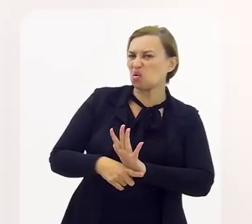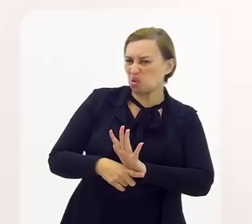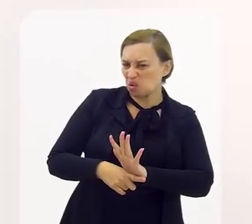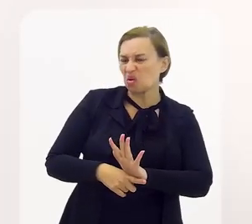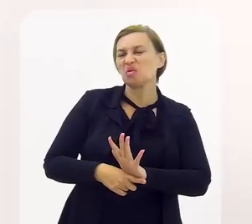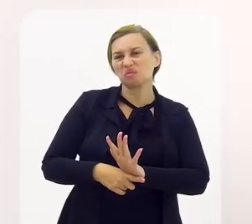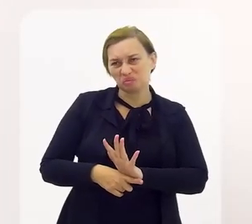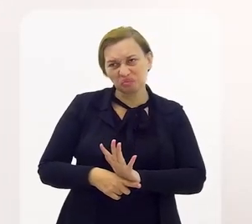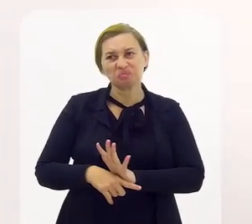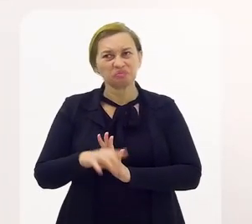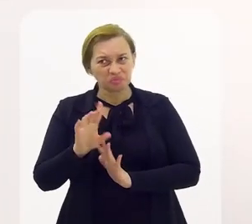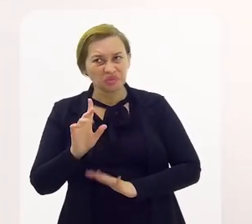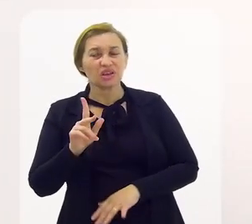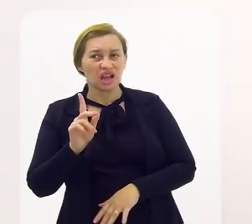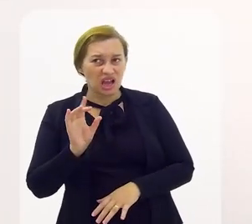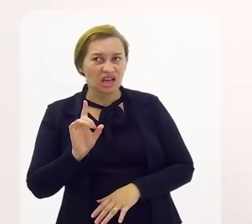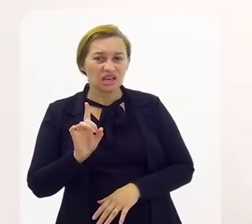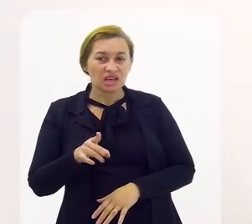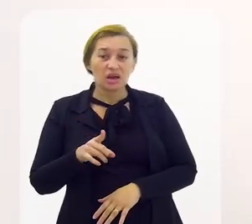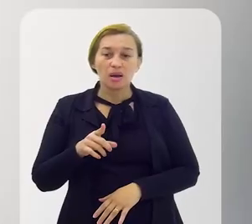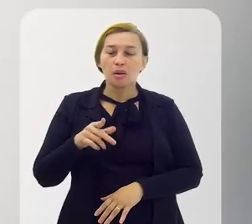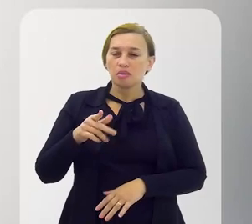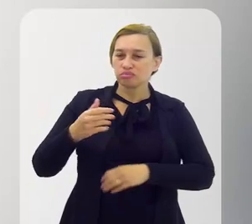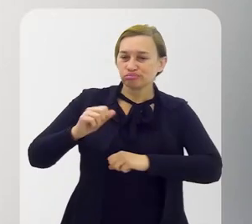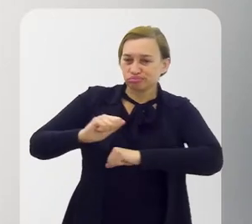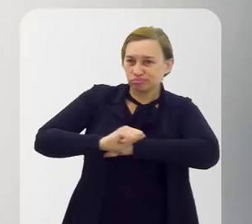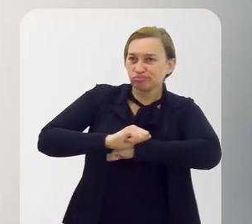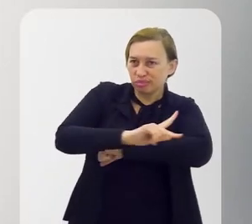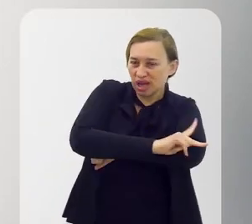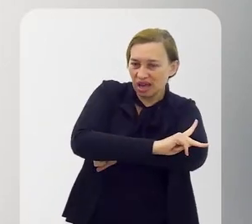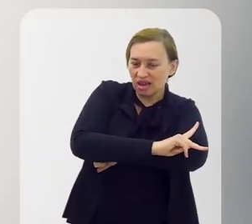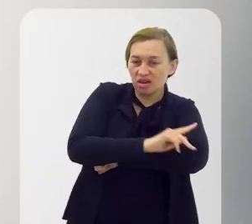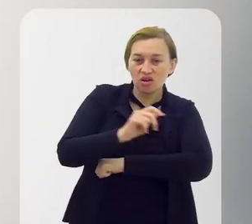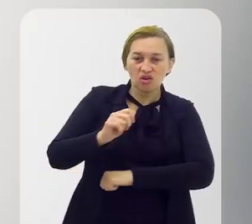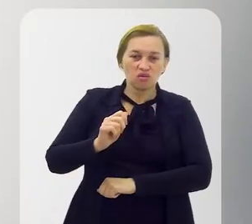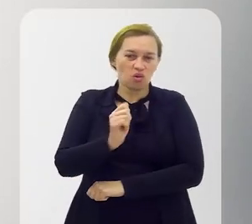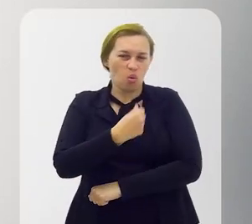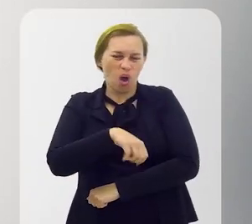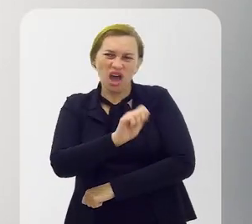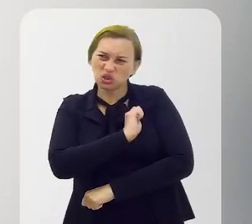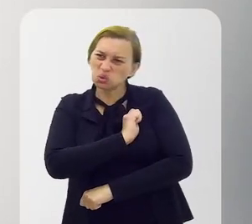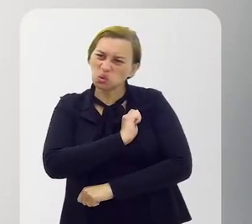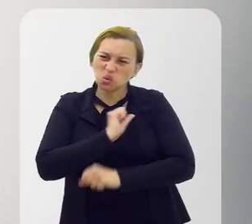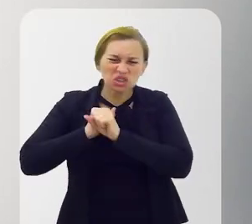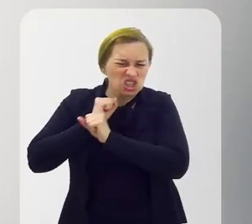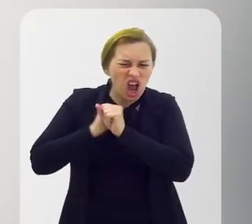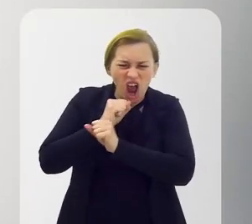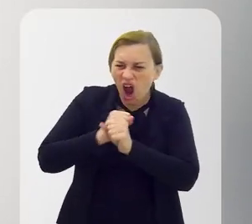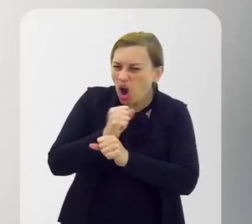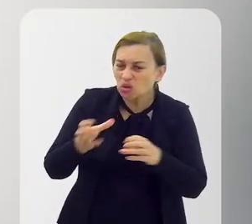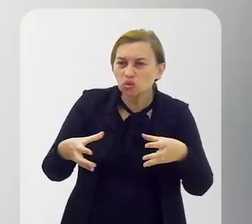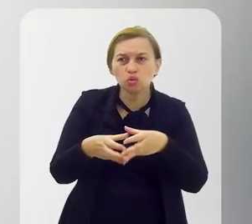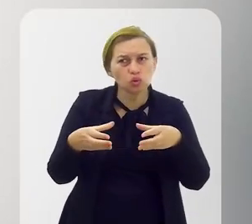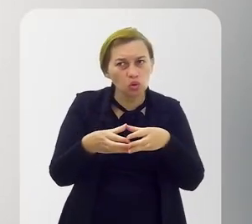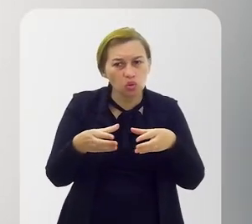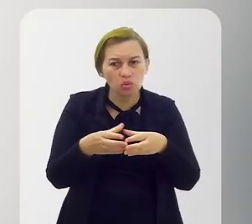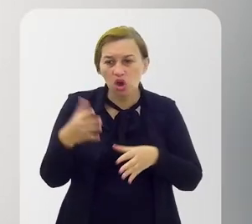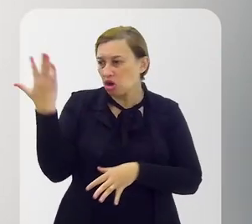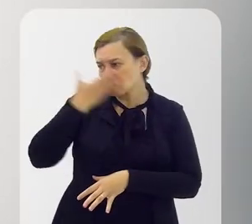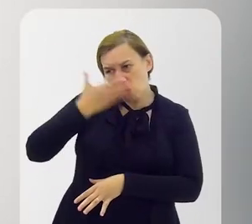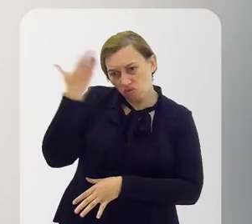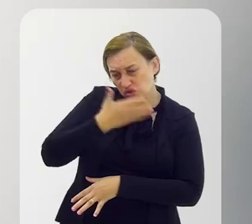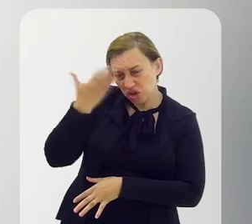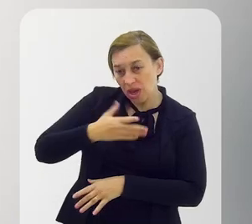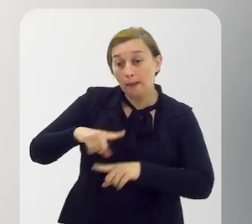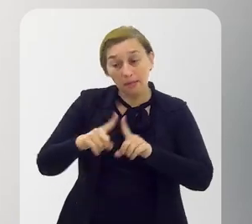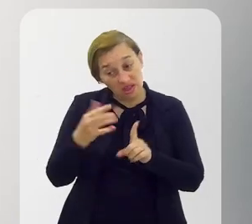Né? Isso eu acho Talvez tenha ajudado É Meu pai lá em Alimparaíba Foi ator De um grupo Durante anos Lá de um grupo Dizem que era bom ator Eu não